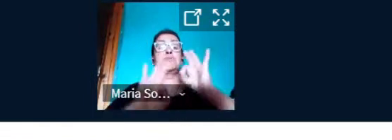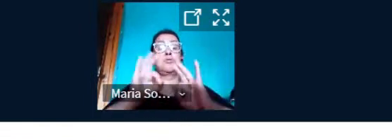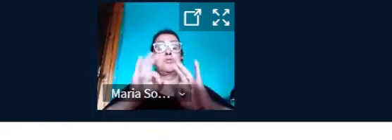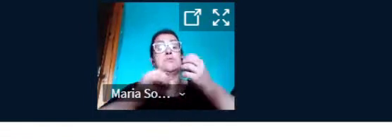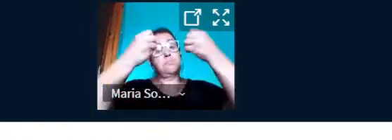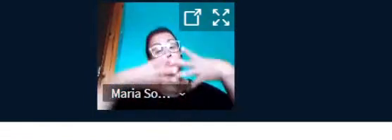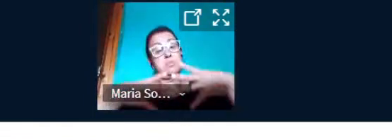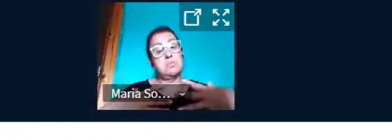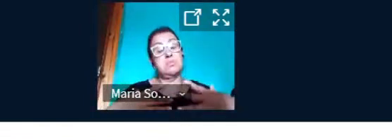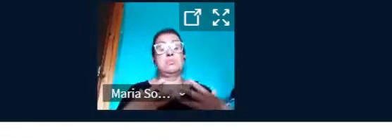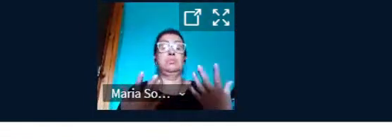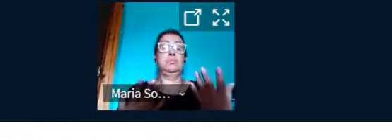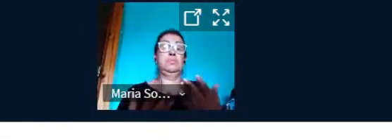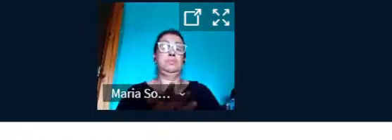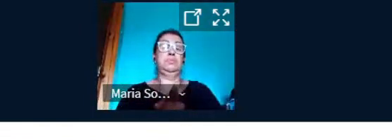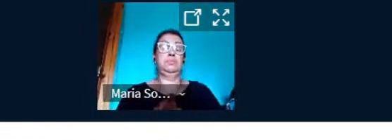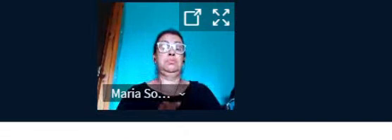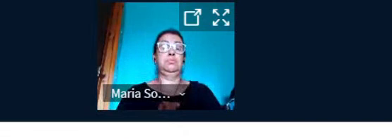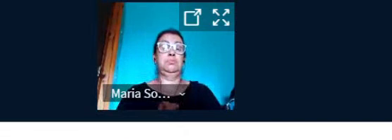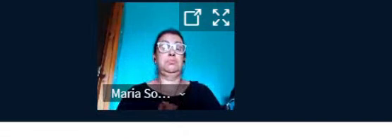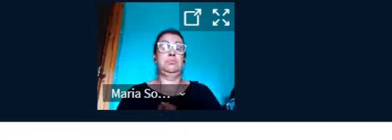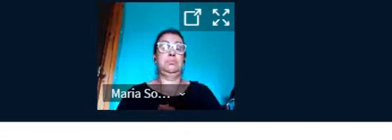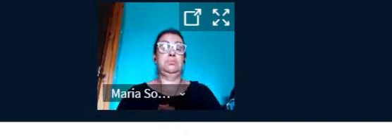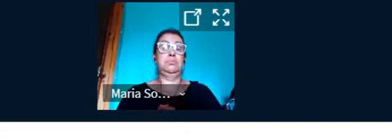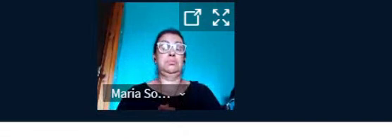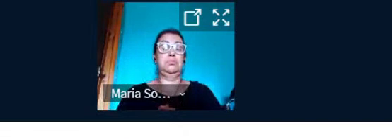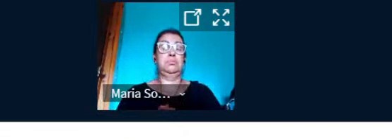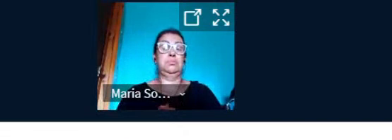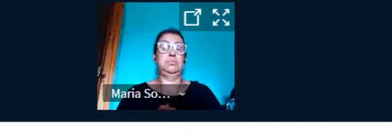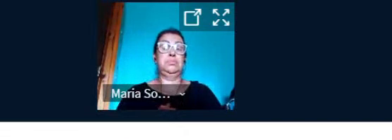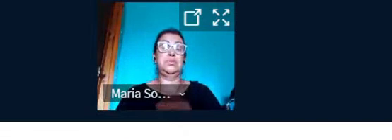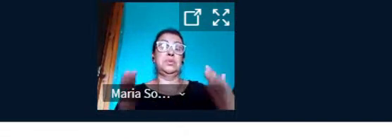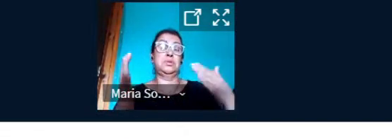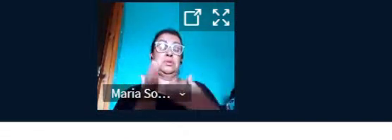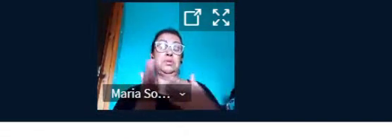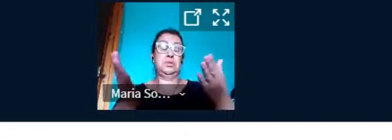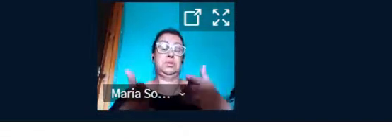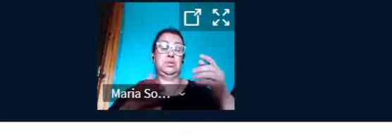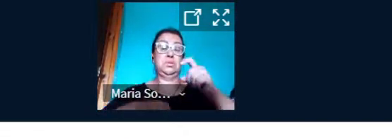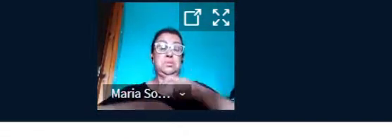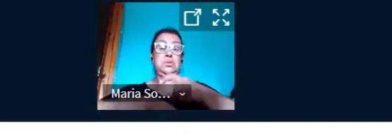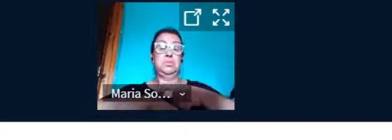No atual momento que a gente está vivendo, nós bolsistas e coordenadoras, tivemos que nos adaptar.